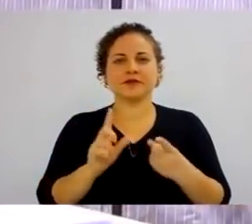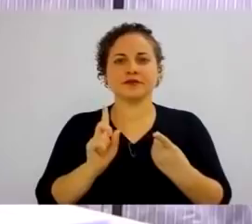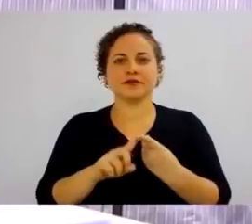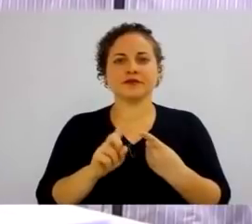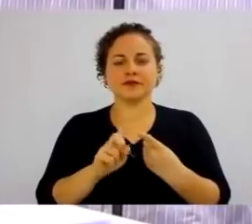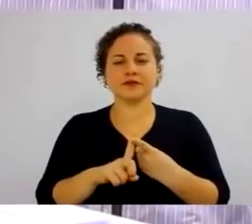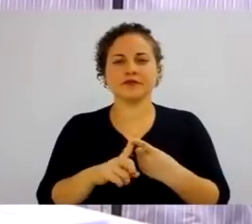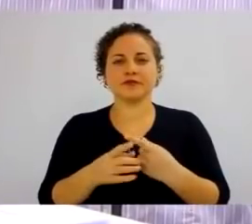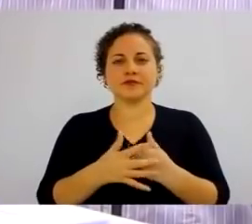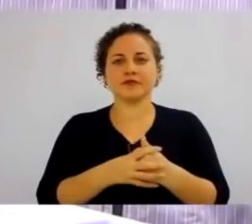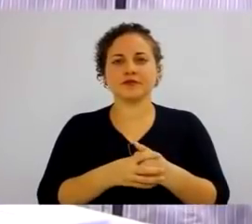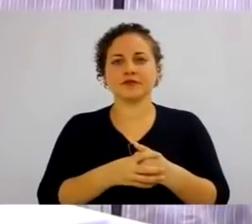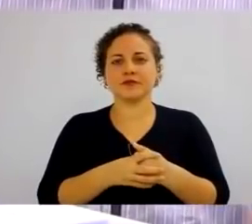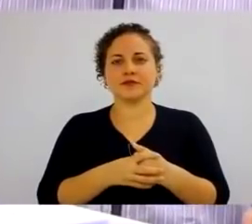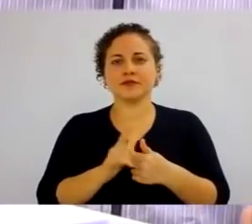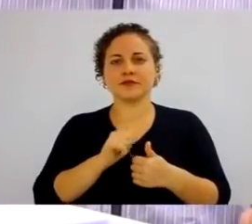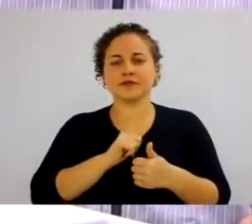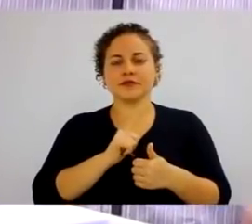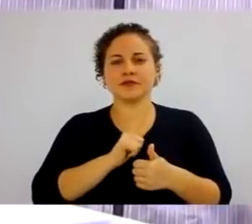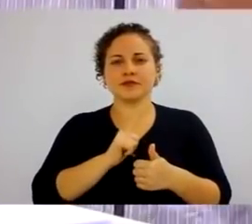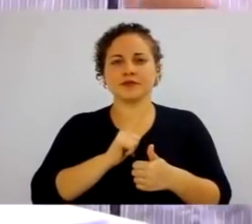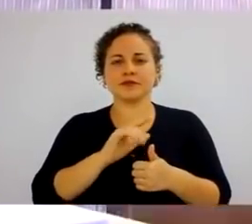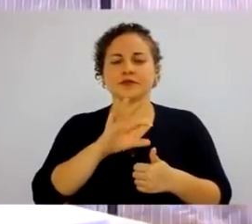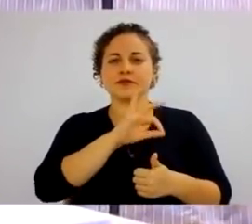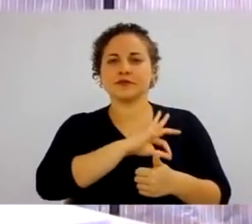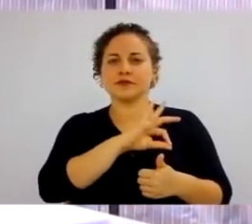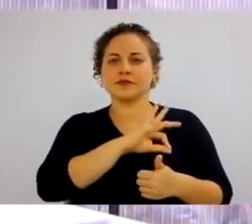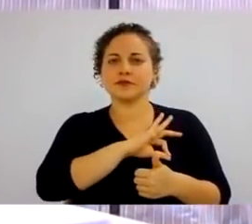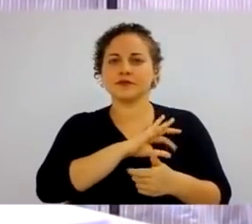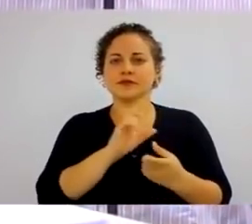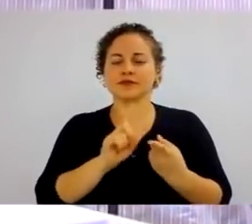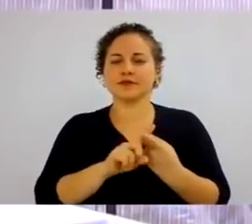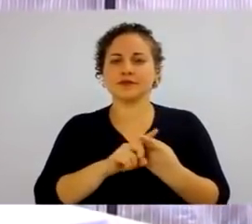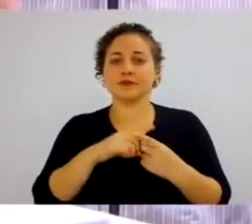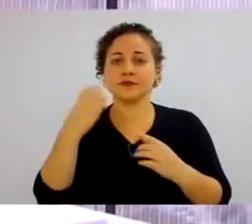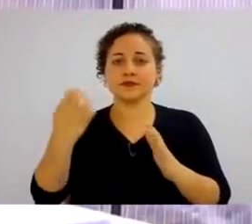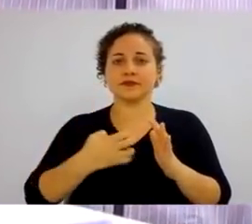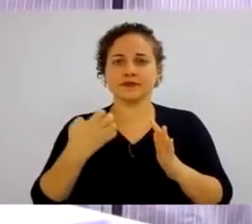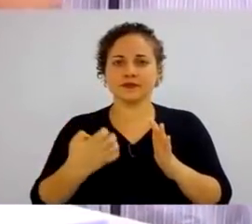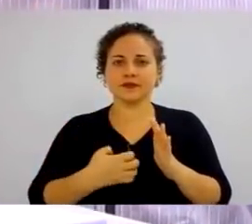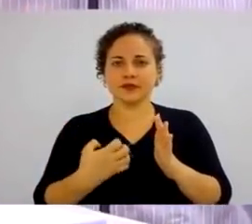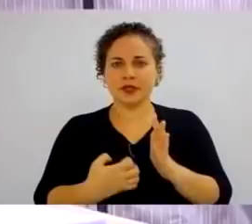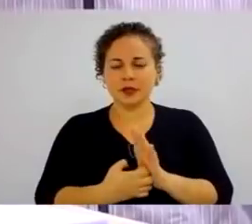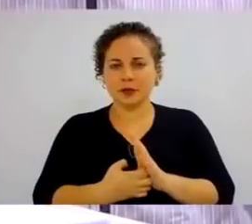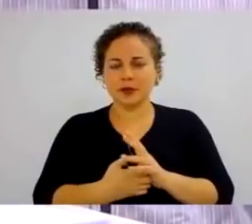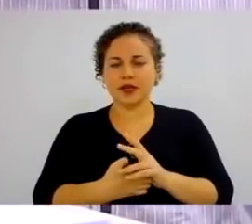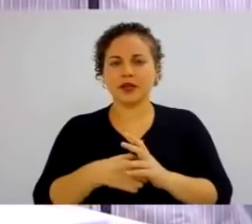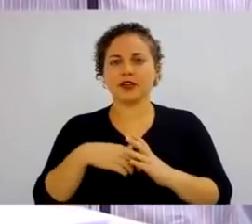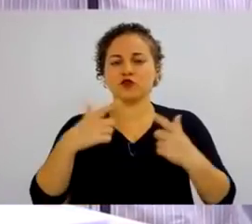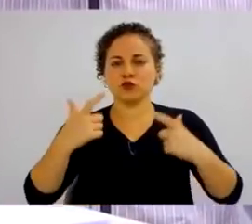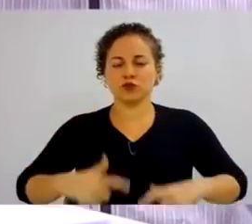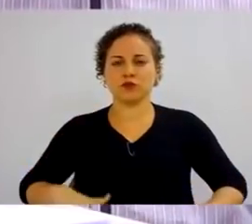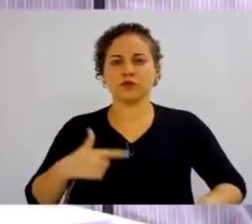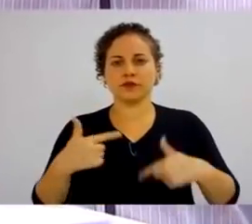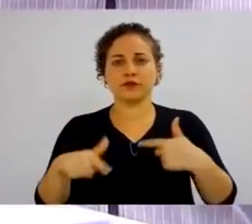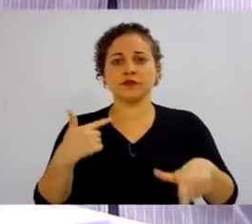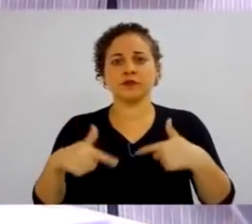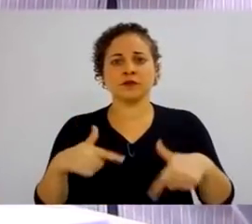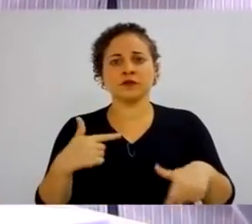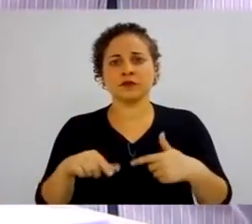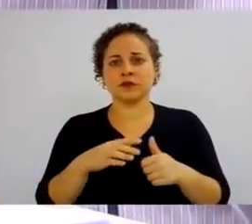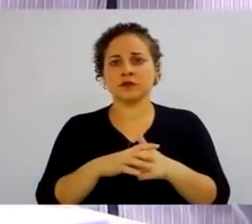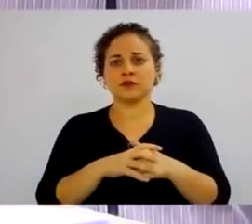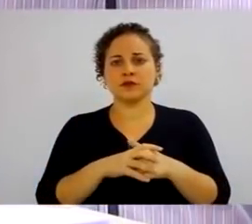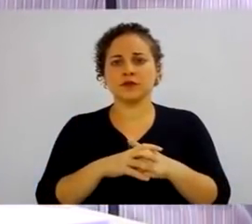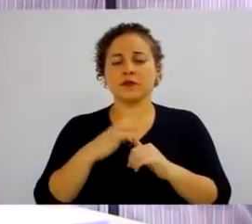disto, nós temos aqui o salário, a preocupação da empresa no cargo que a pessoa está ocupando, a